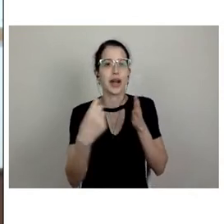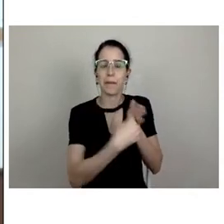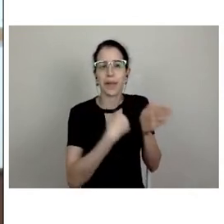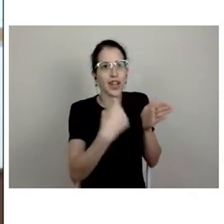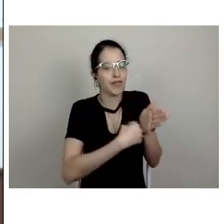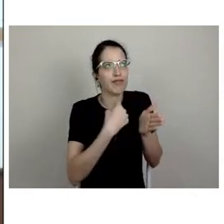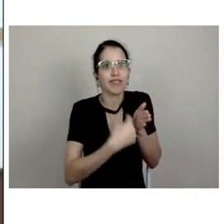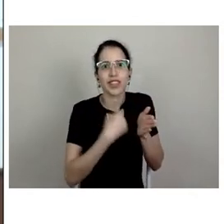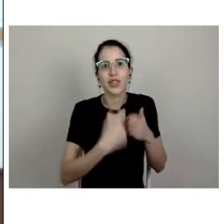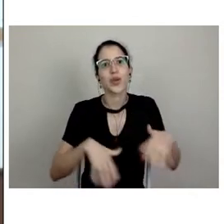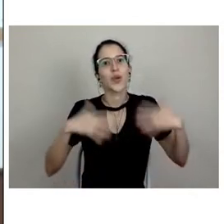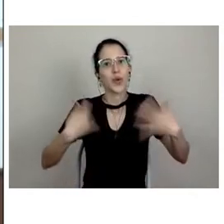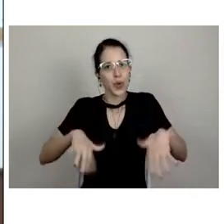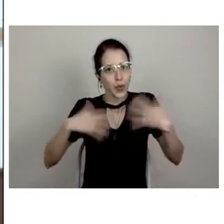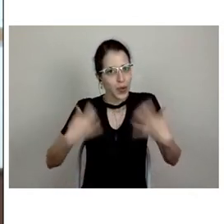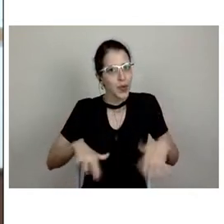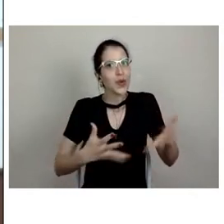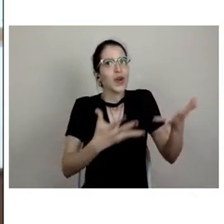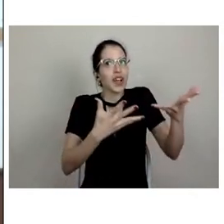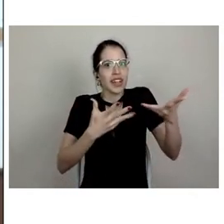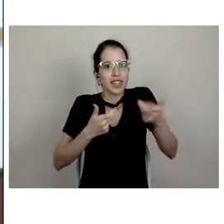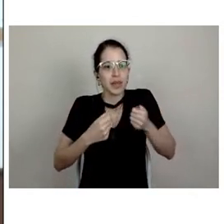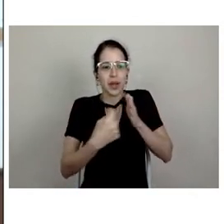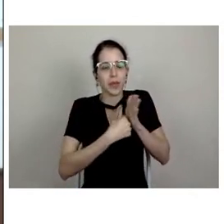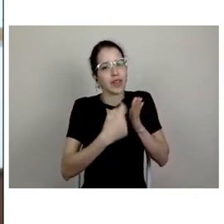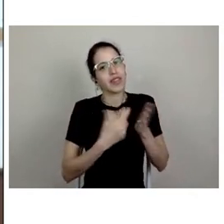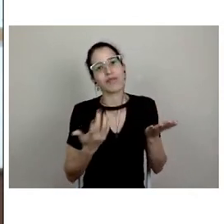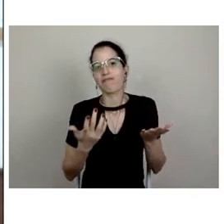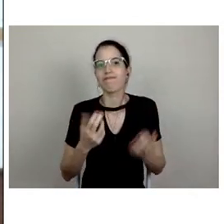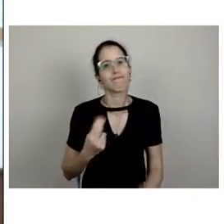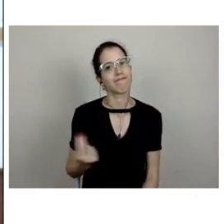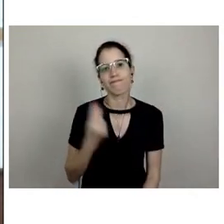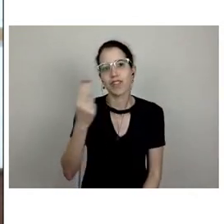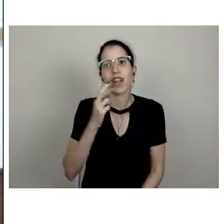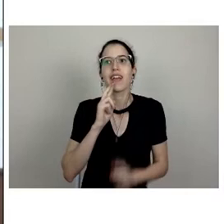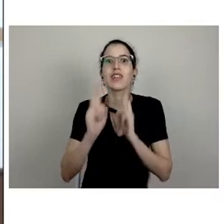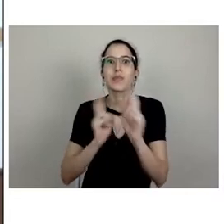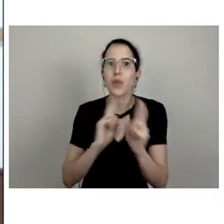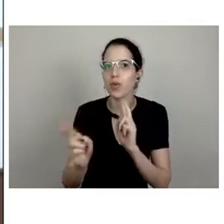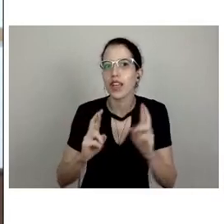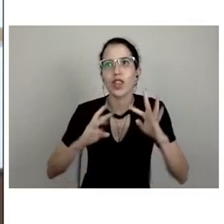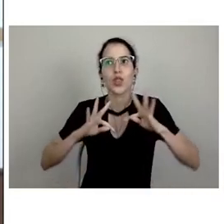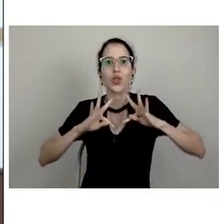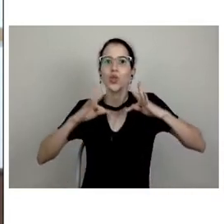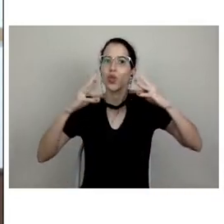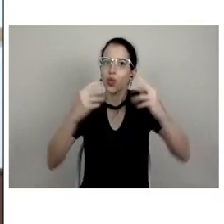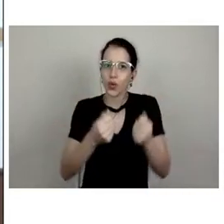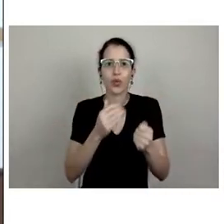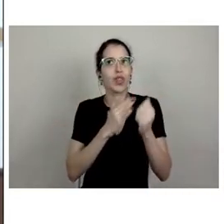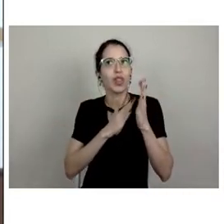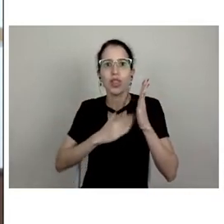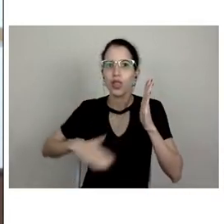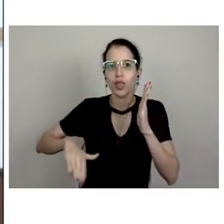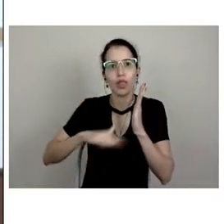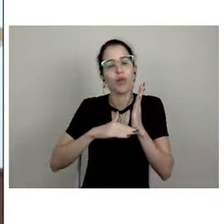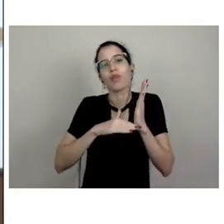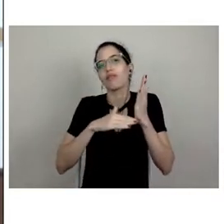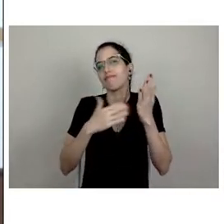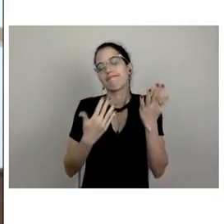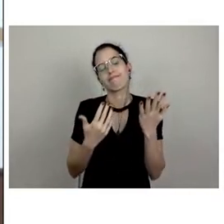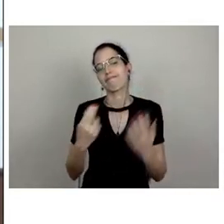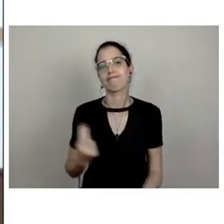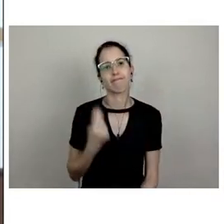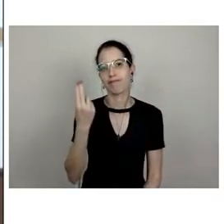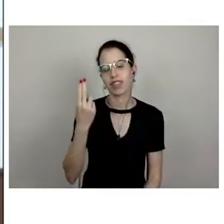enviadas, então não conseguiremos certamente responder todas em detalhes, também vamos priorizar aquelas que foram enviadas